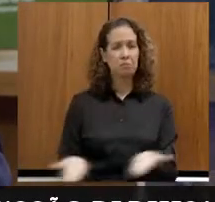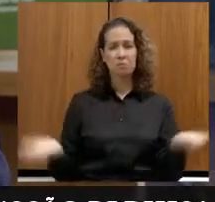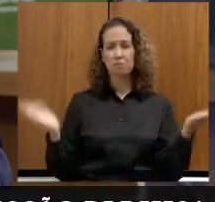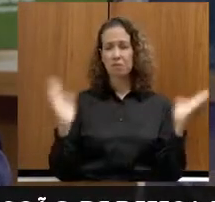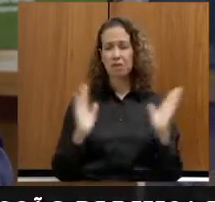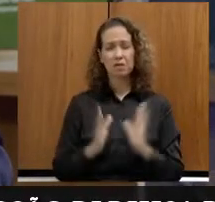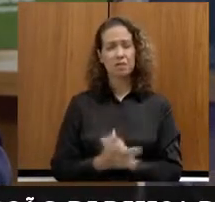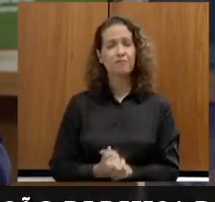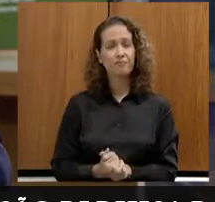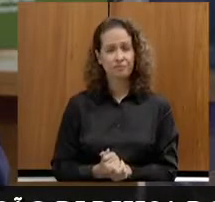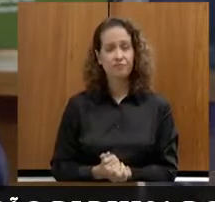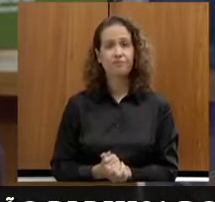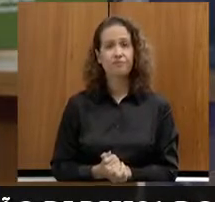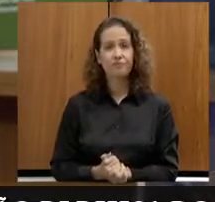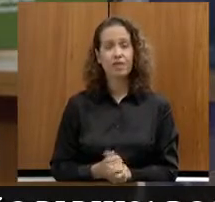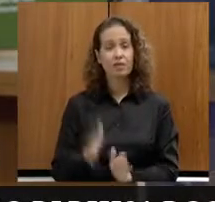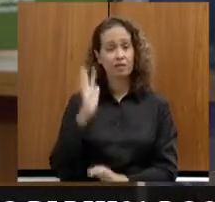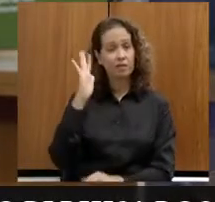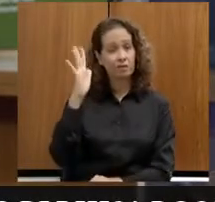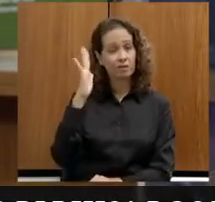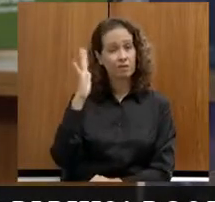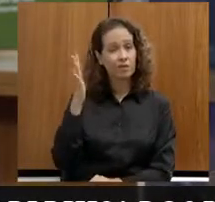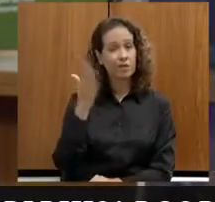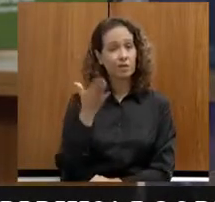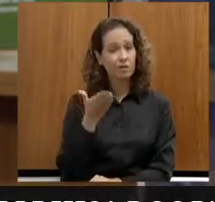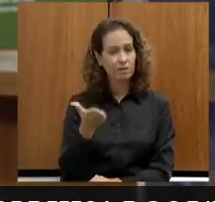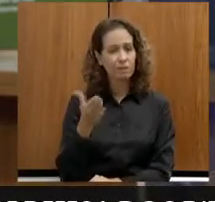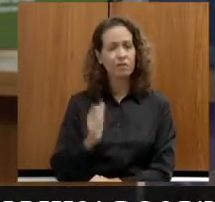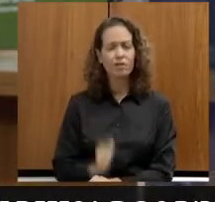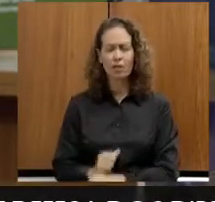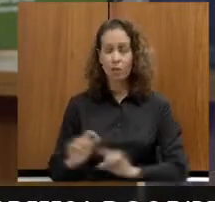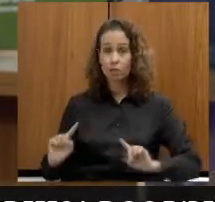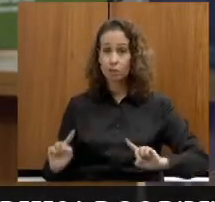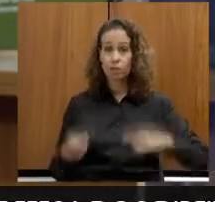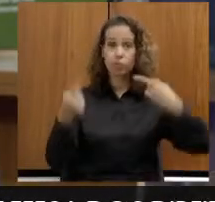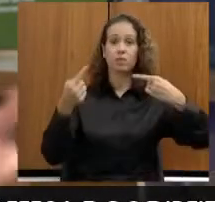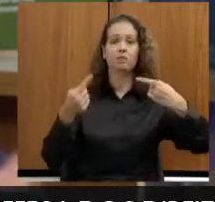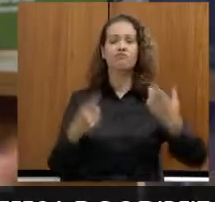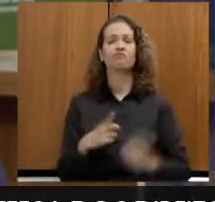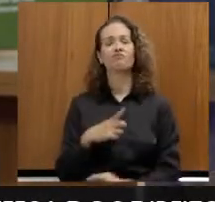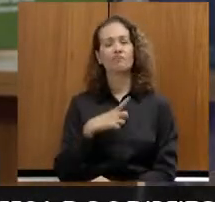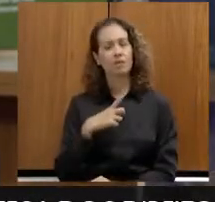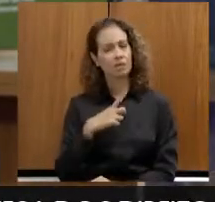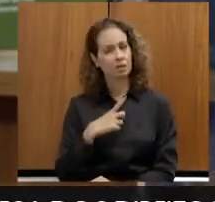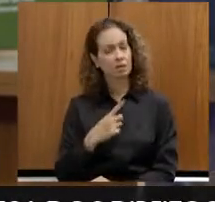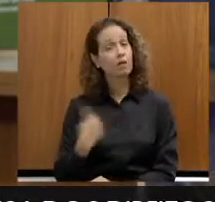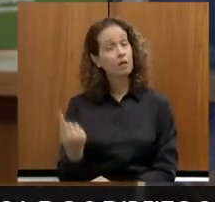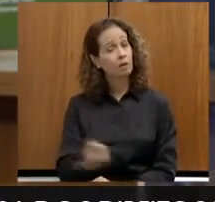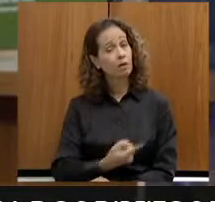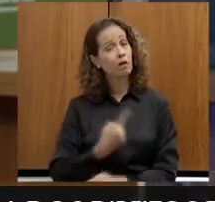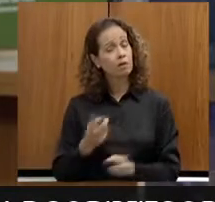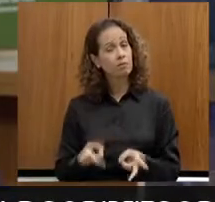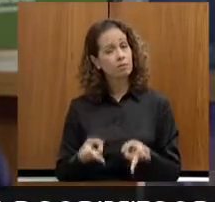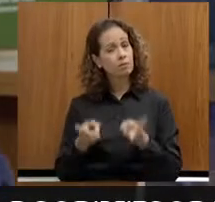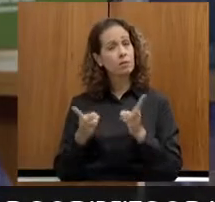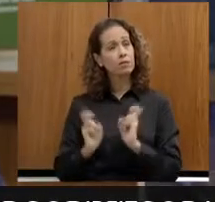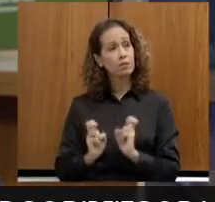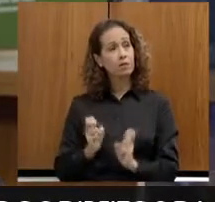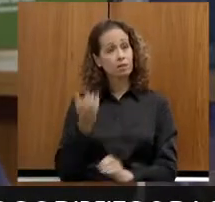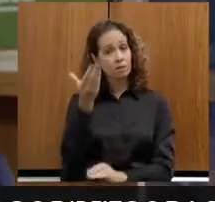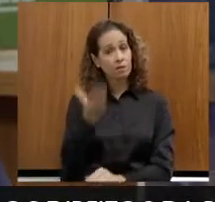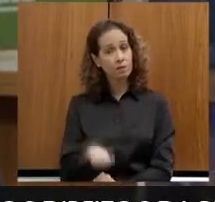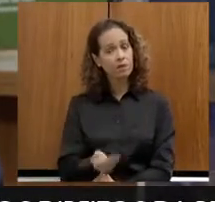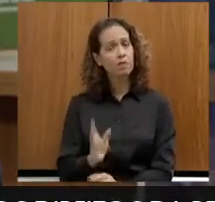Imagine o cargo seu, então, o grande desafio que tem sido. E a gente tem percebido que tem conseguido